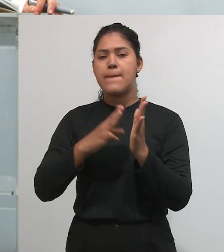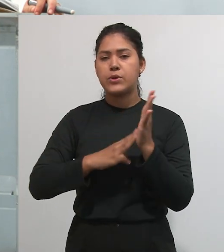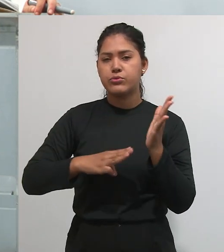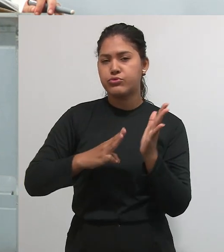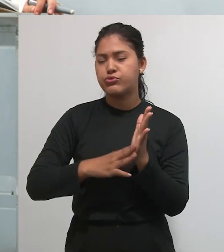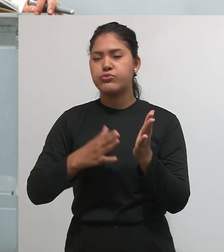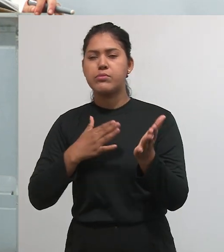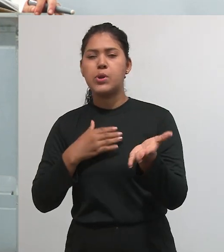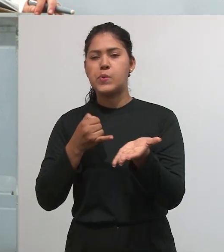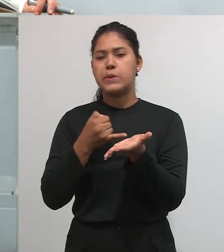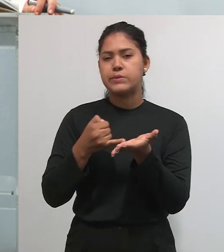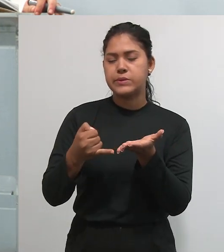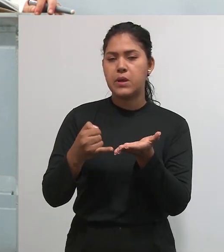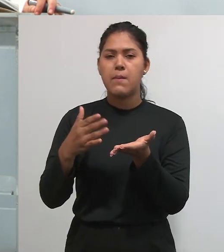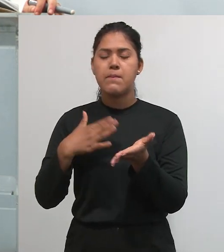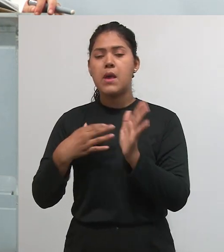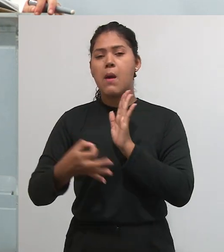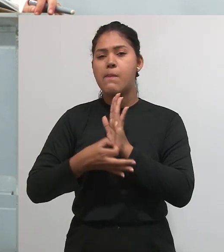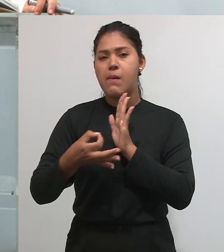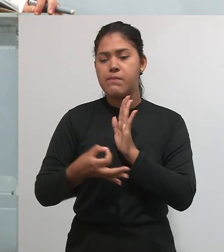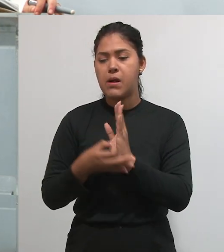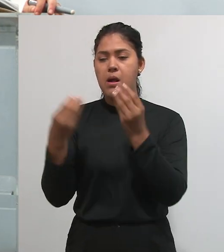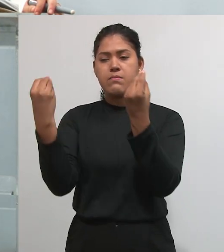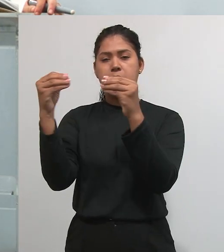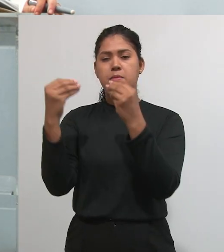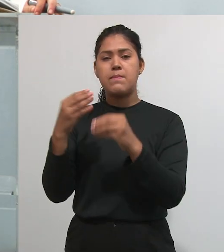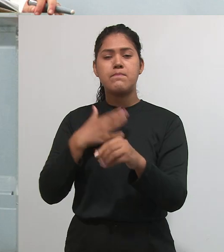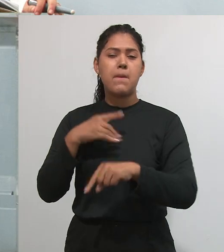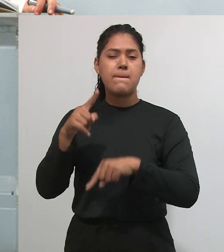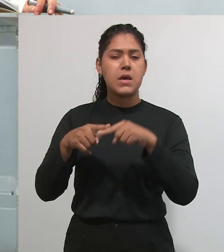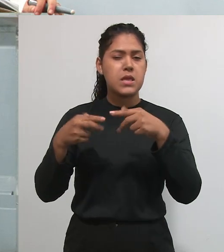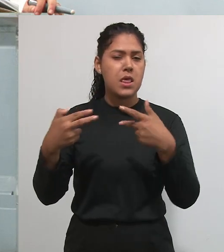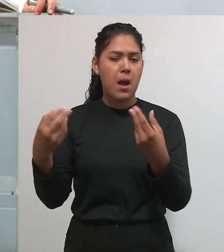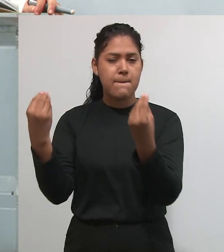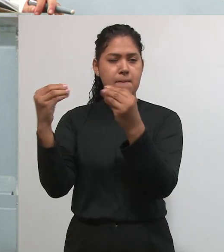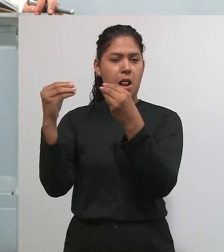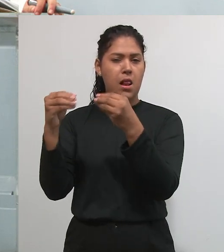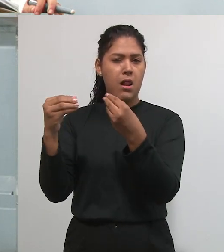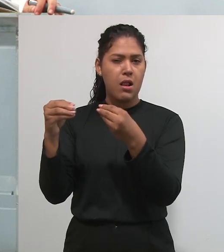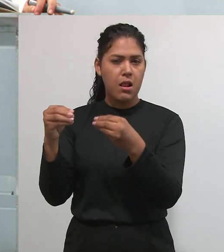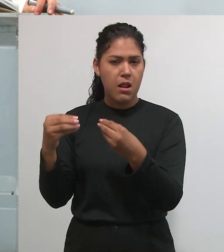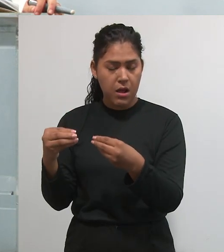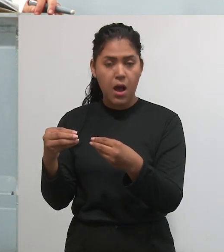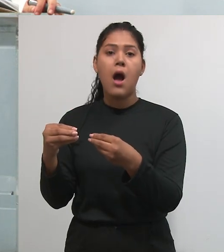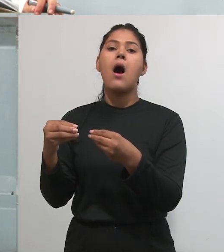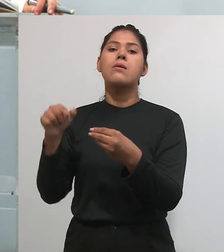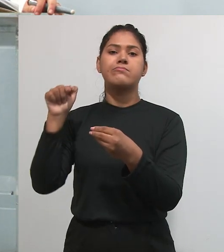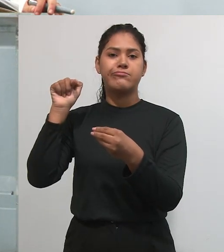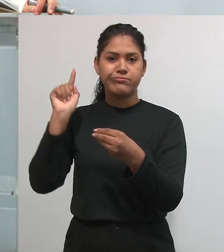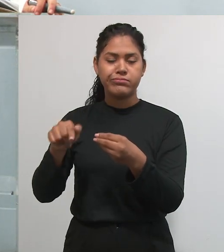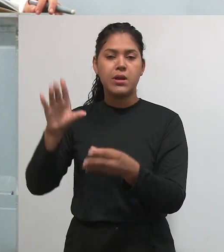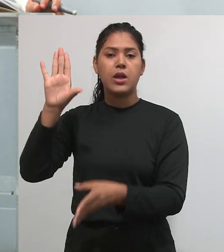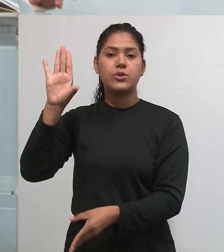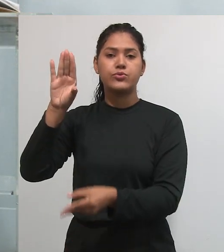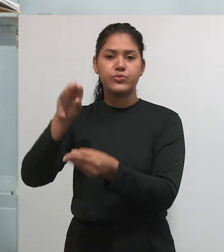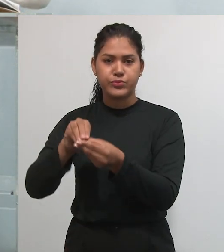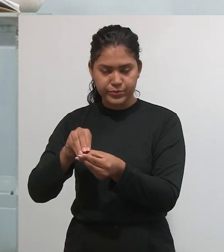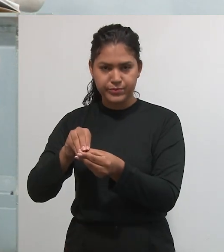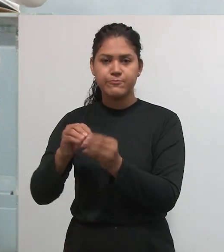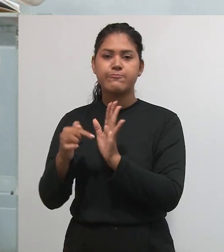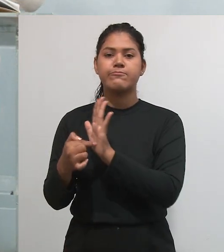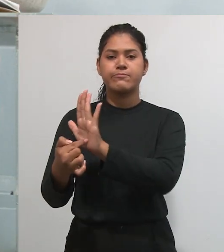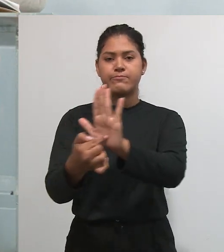minhas principais conclusões. que é meu aparato de metodológico para aquela pesquisa. E eu posso produzir.